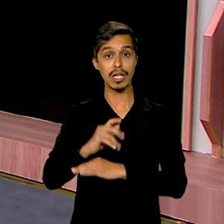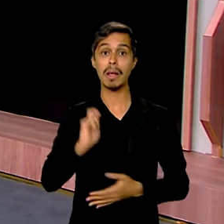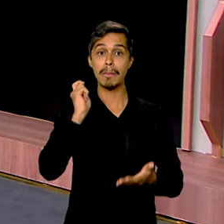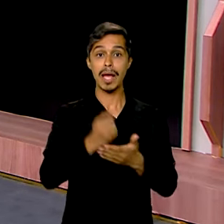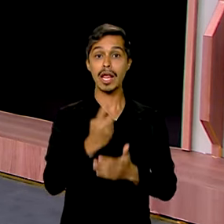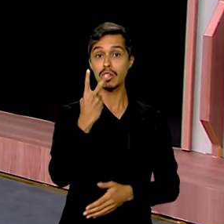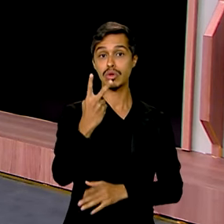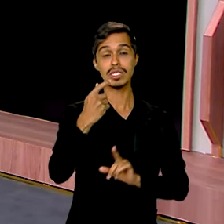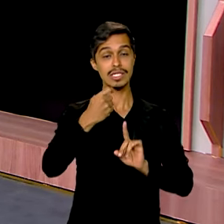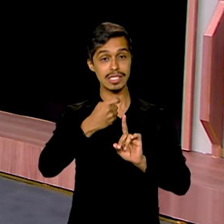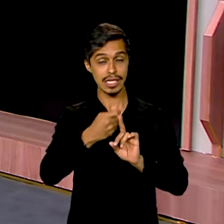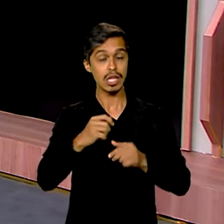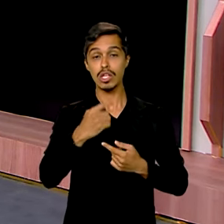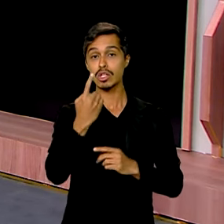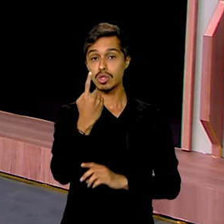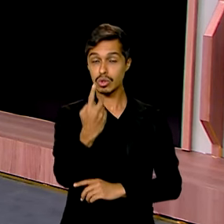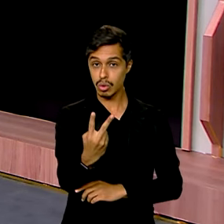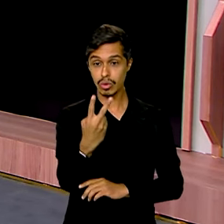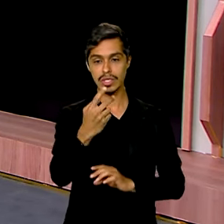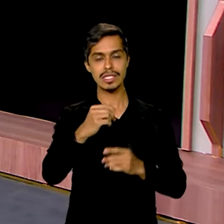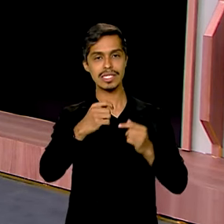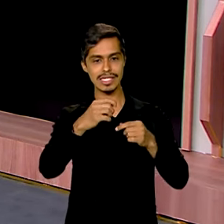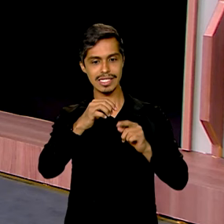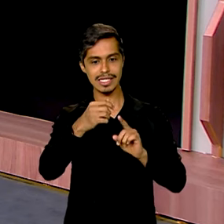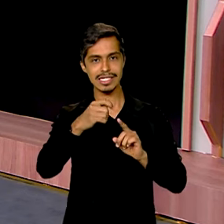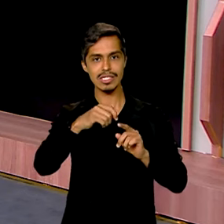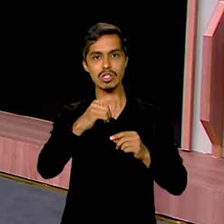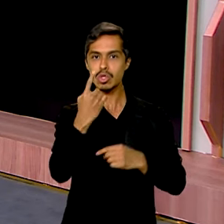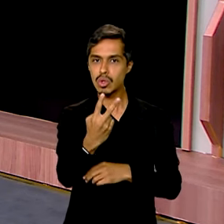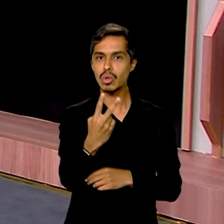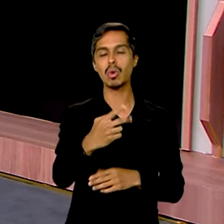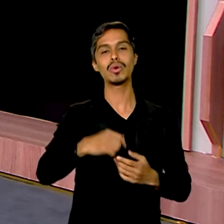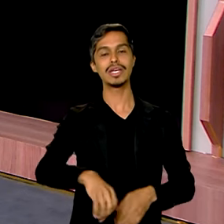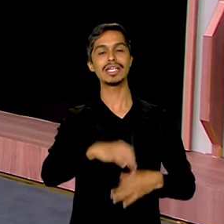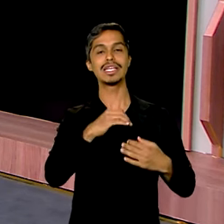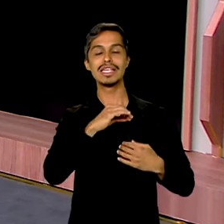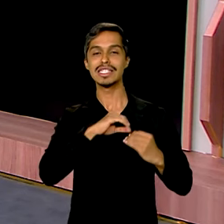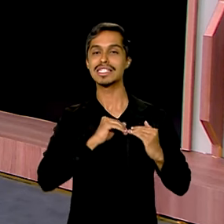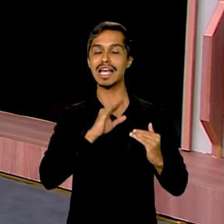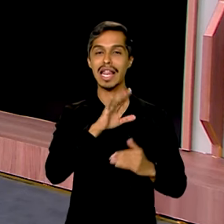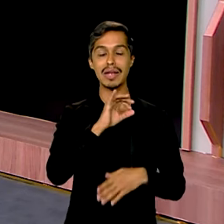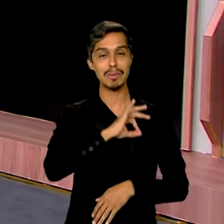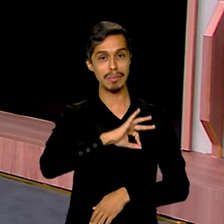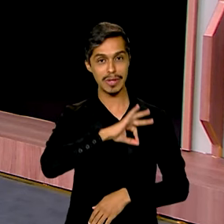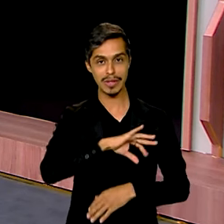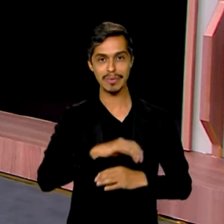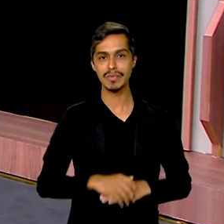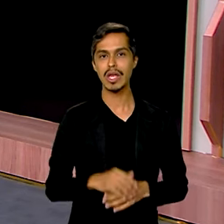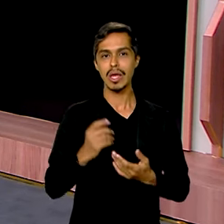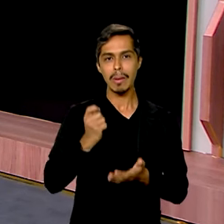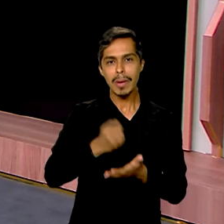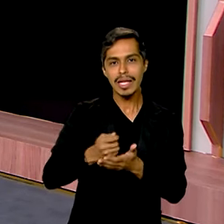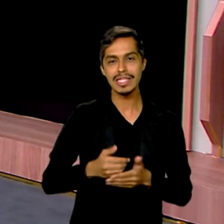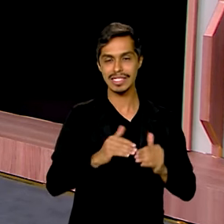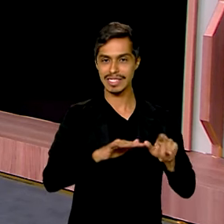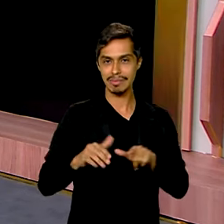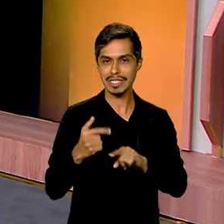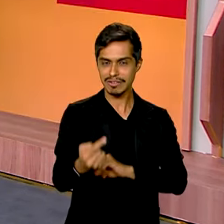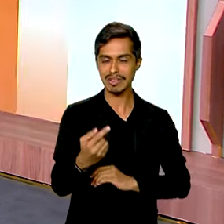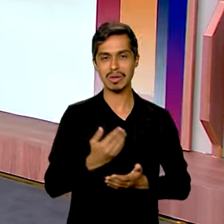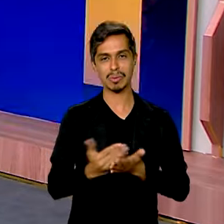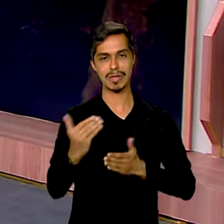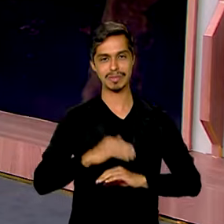dois salários mínimos para os empregados das empresas aprovadas os pagamentos já começam na próxima semana